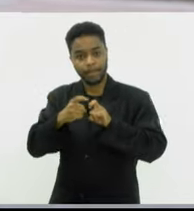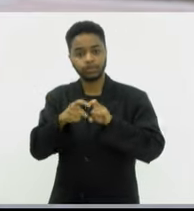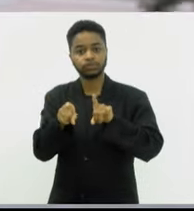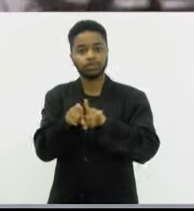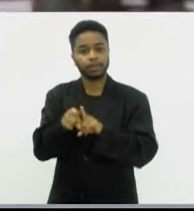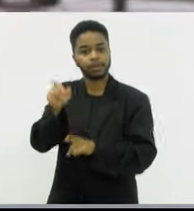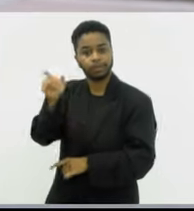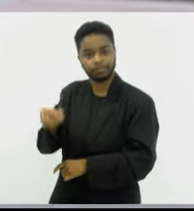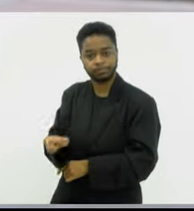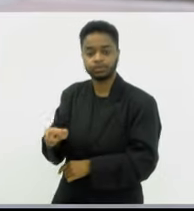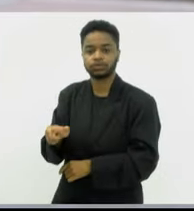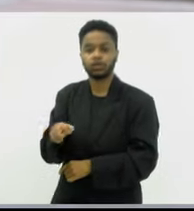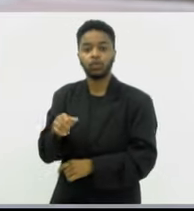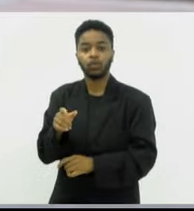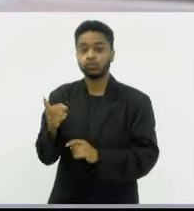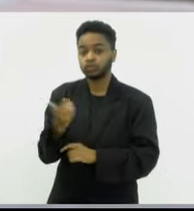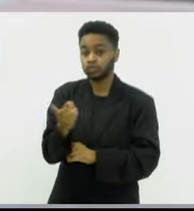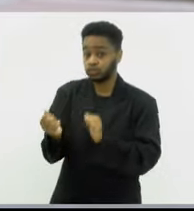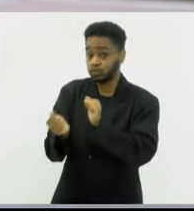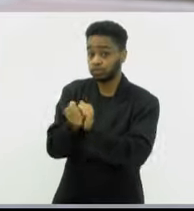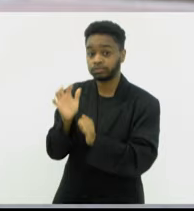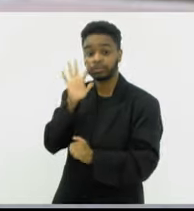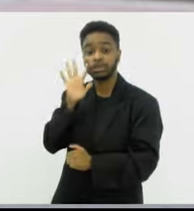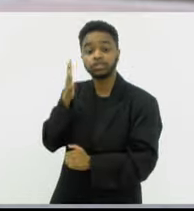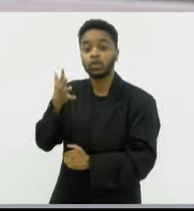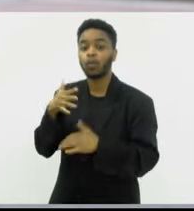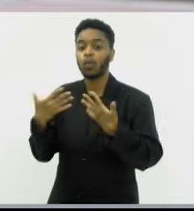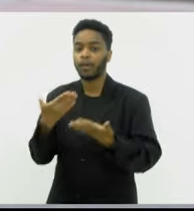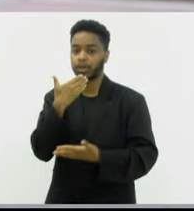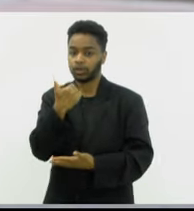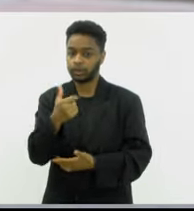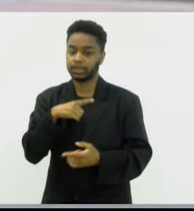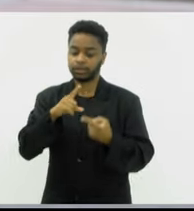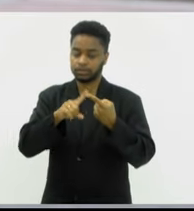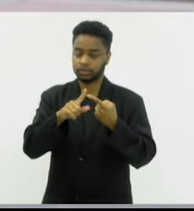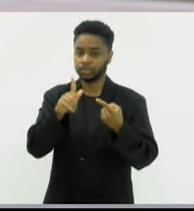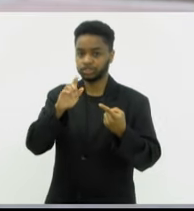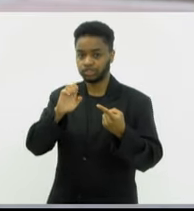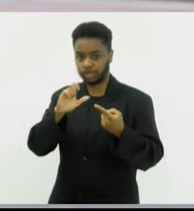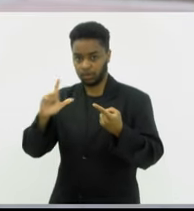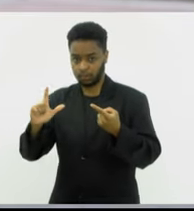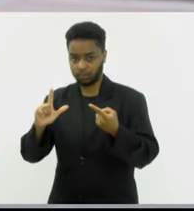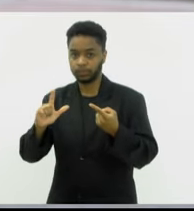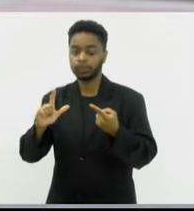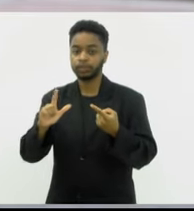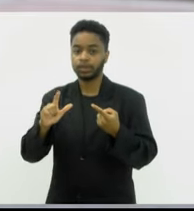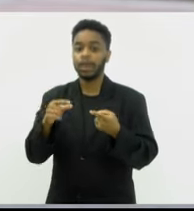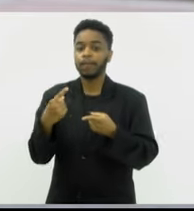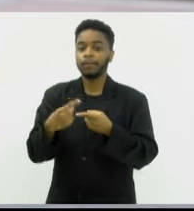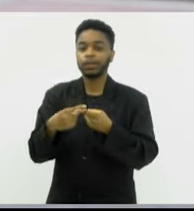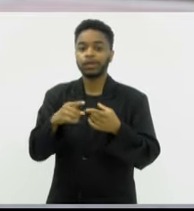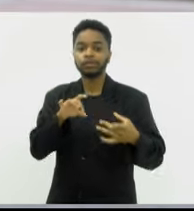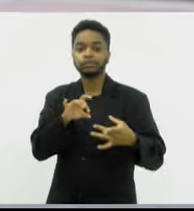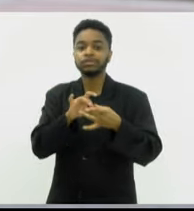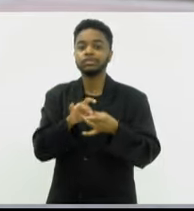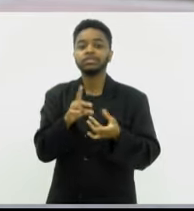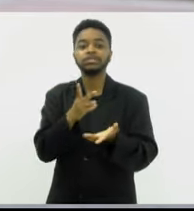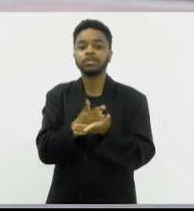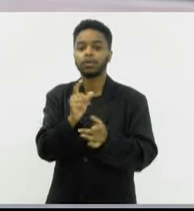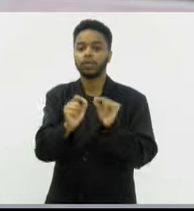juntos, eles vão decidir qual a melhor opção. A opção em gel, né? Transdérmico, que é associada sempre a uma